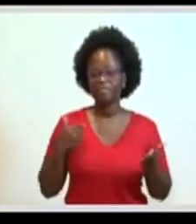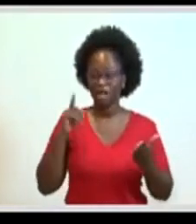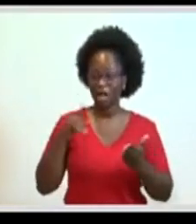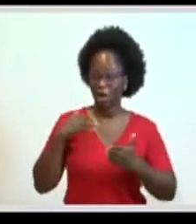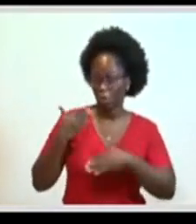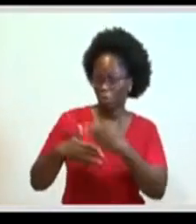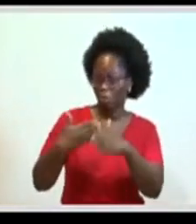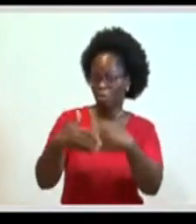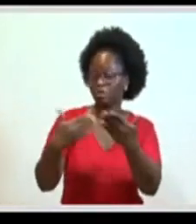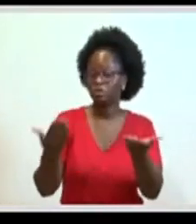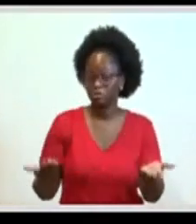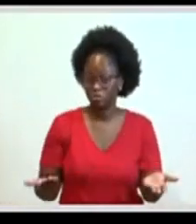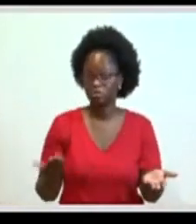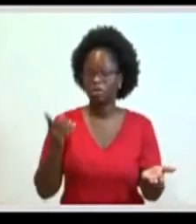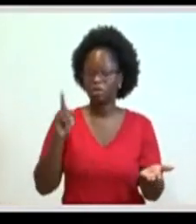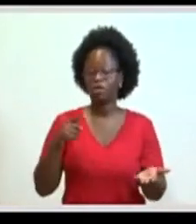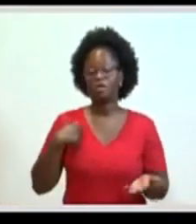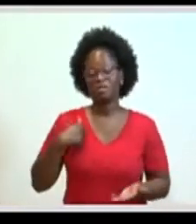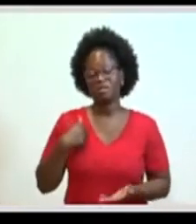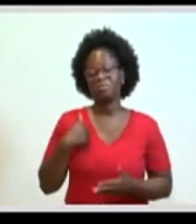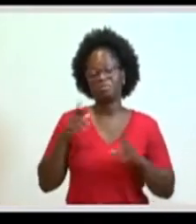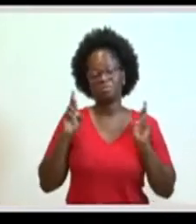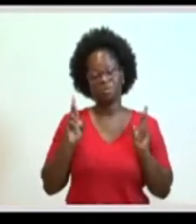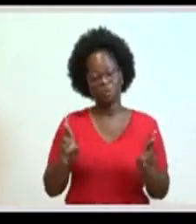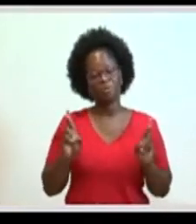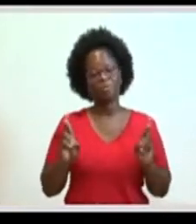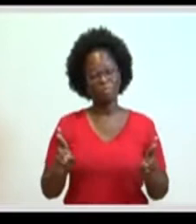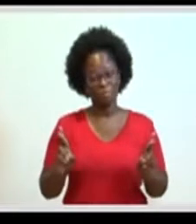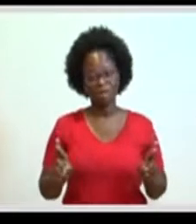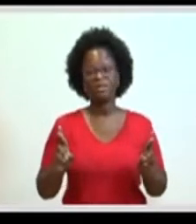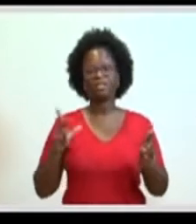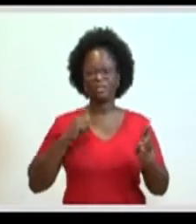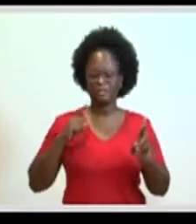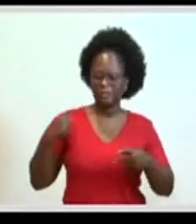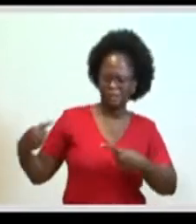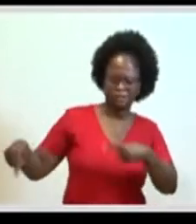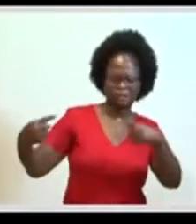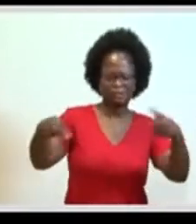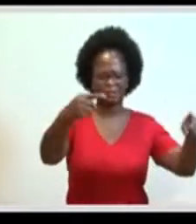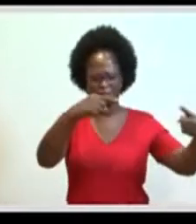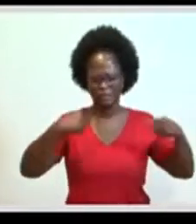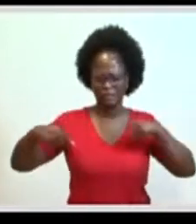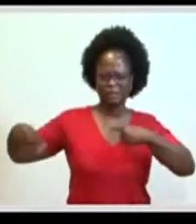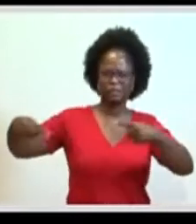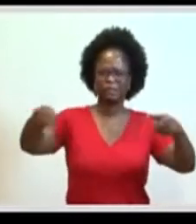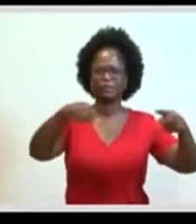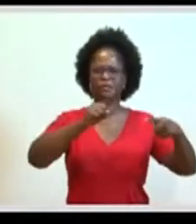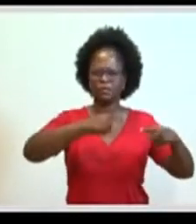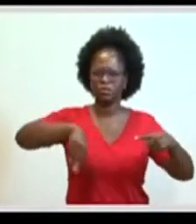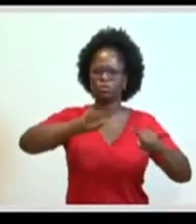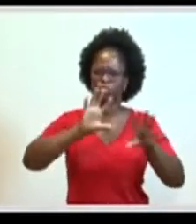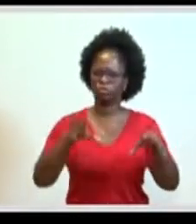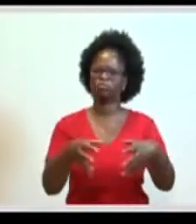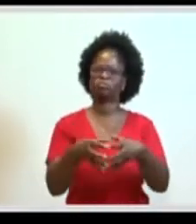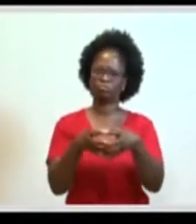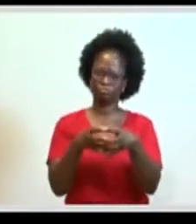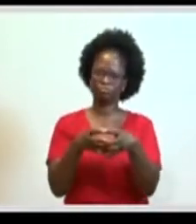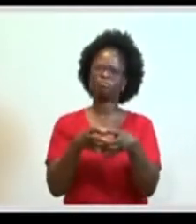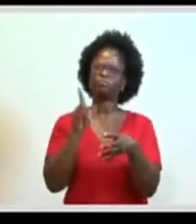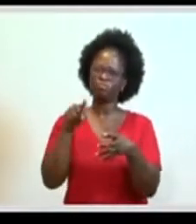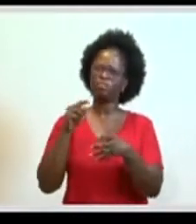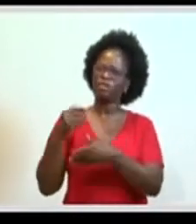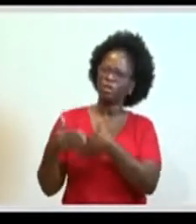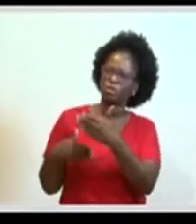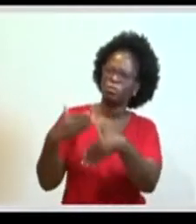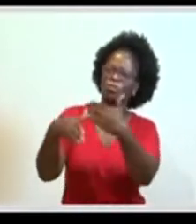processo que eu espero que suscite muito debate na nossa comunidade, é um